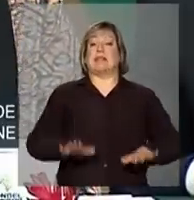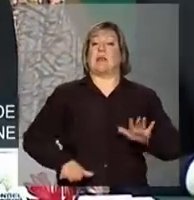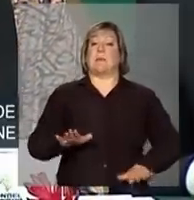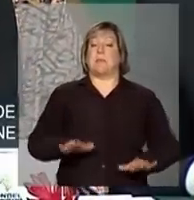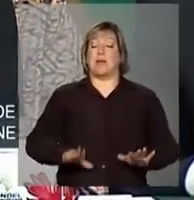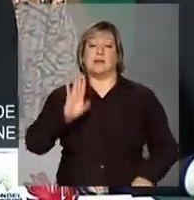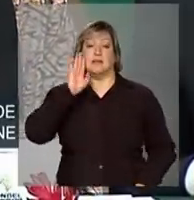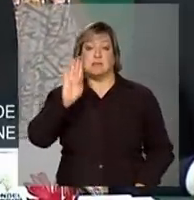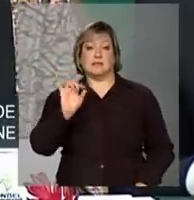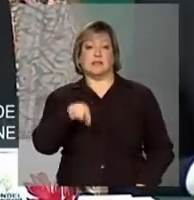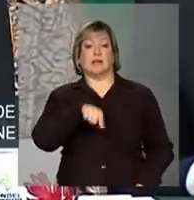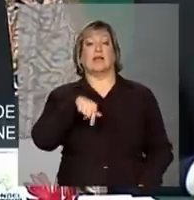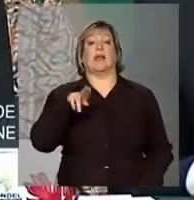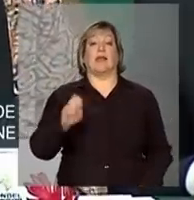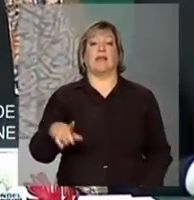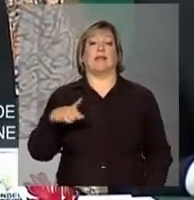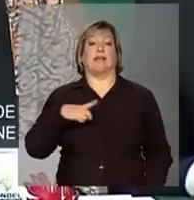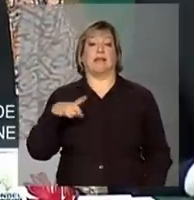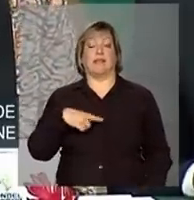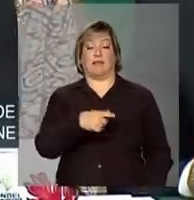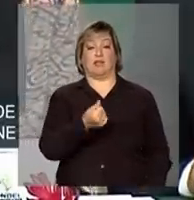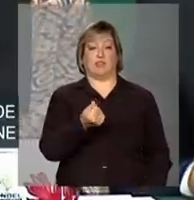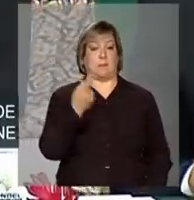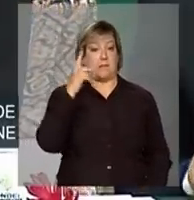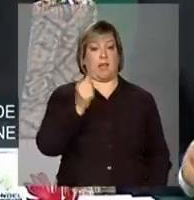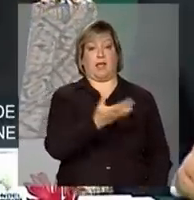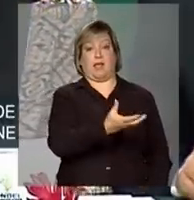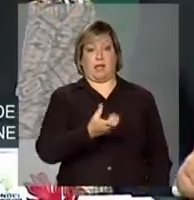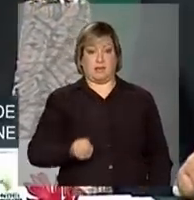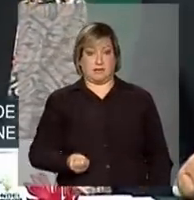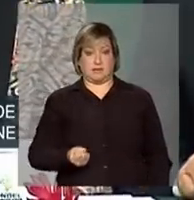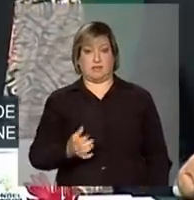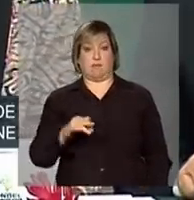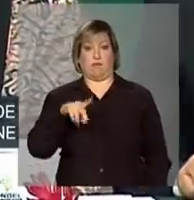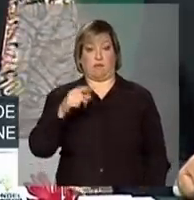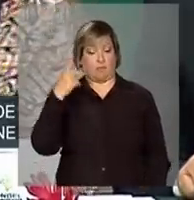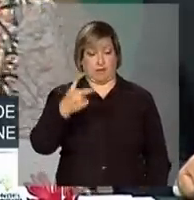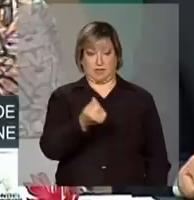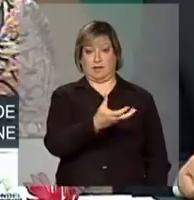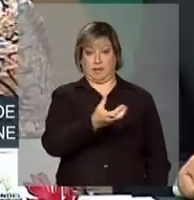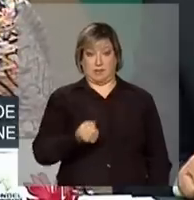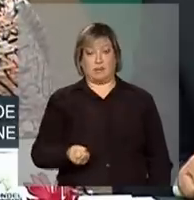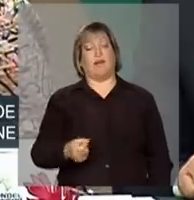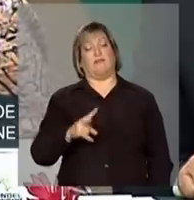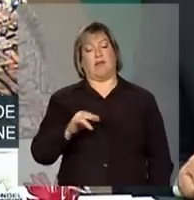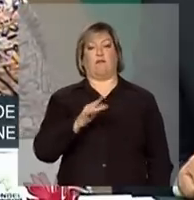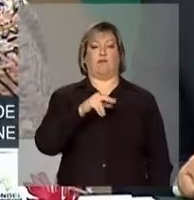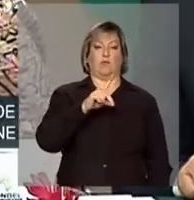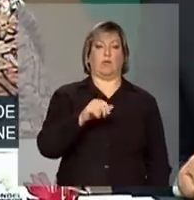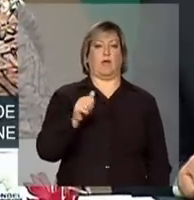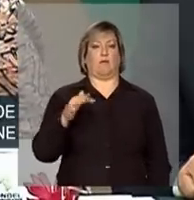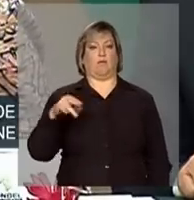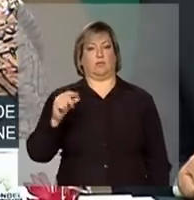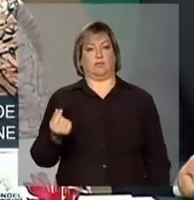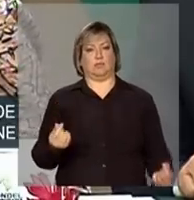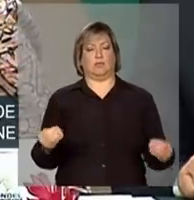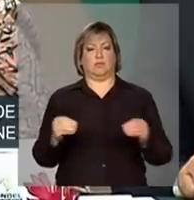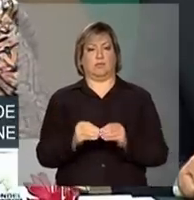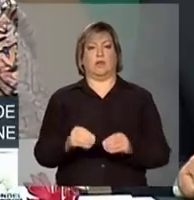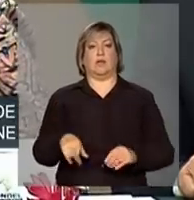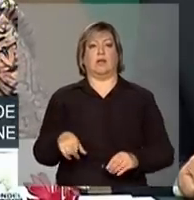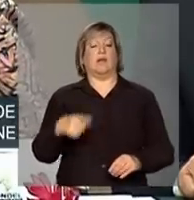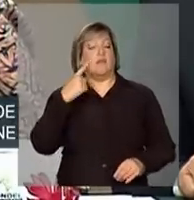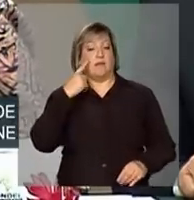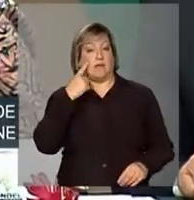o fundo para receber. Então, quem tiver fundo a receber, será fundo a fundo. Quem não tiver, nós mantemos